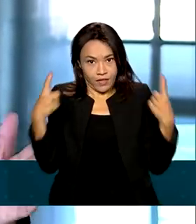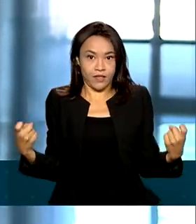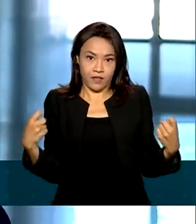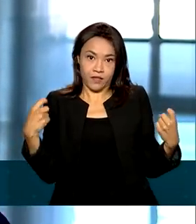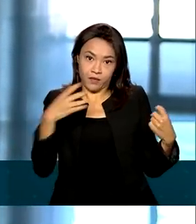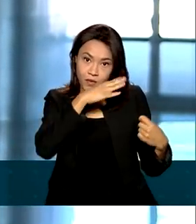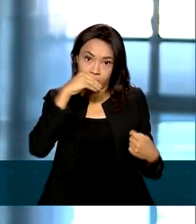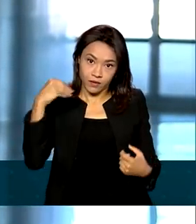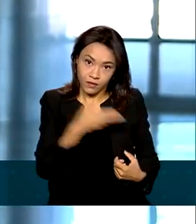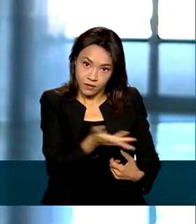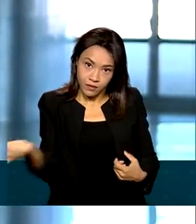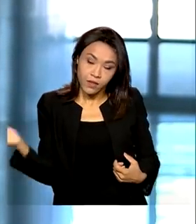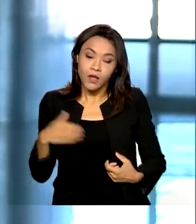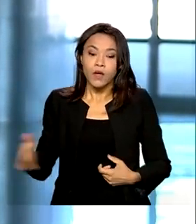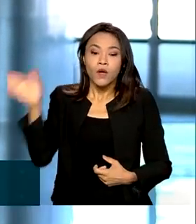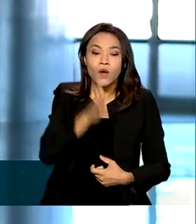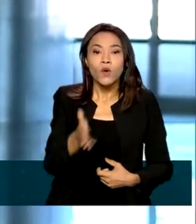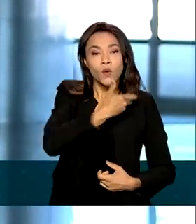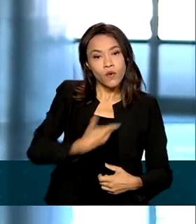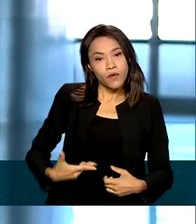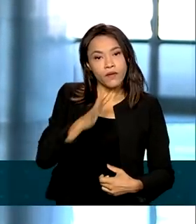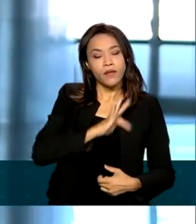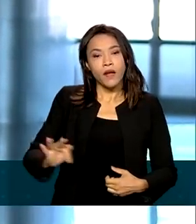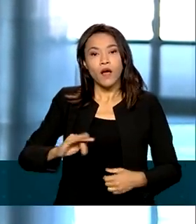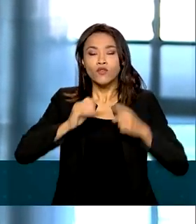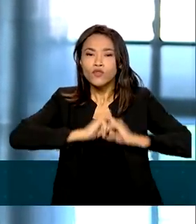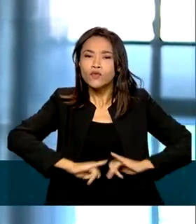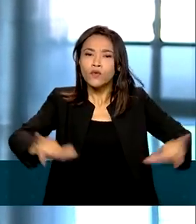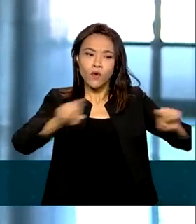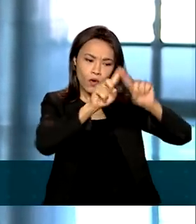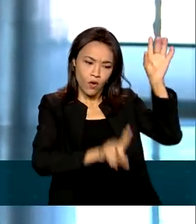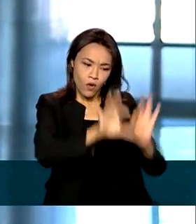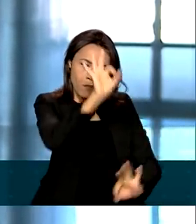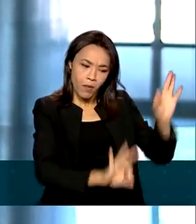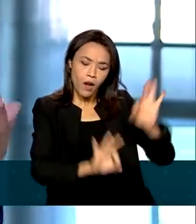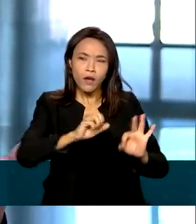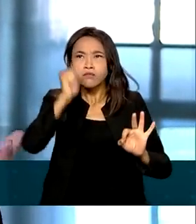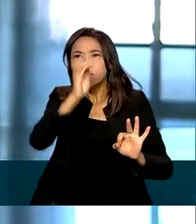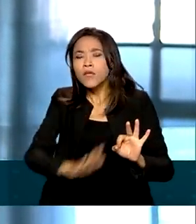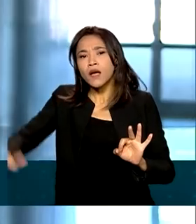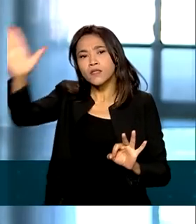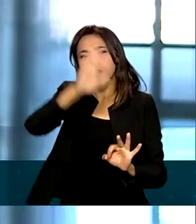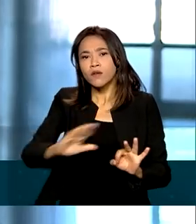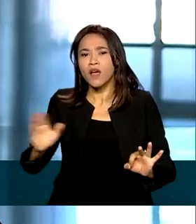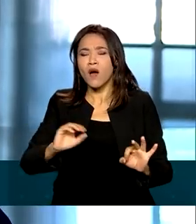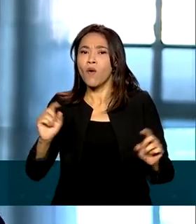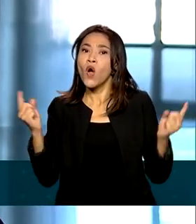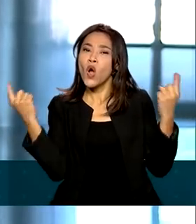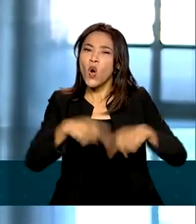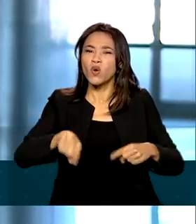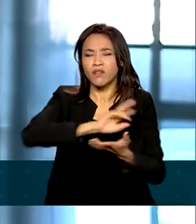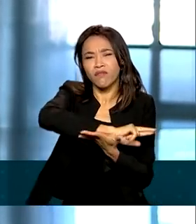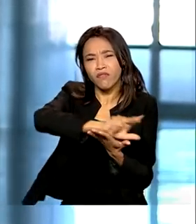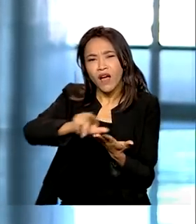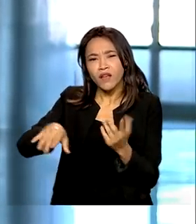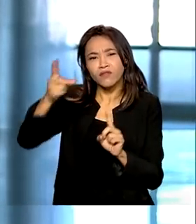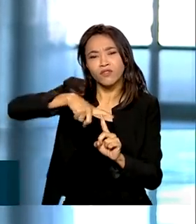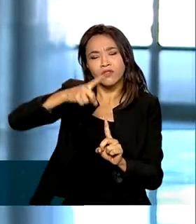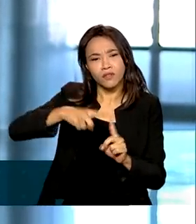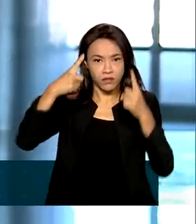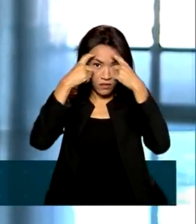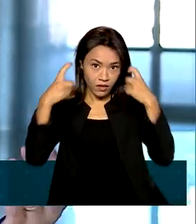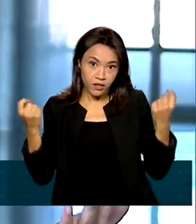realidade, o governo federal lançou o Plano Nacional de Enfrentamento às Diversas Formas de Violência contra a Criança e o